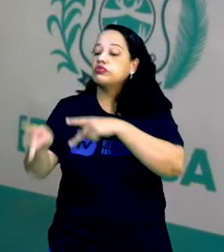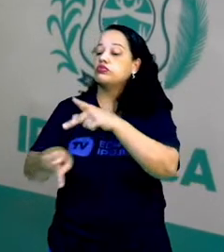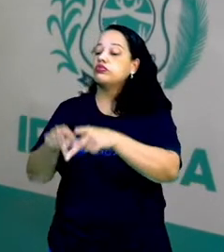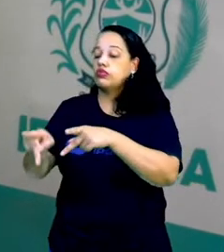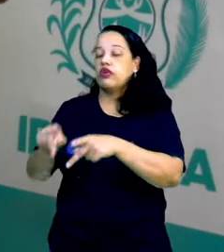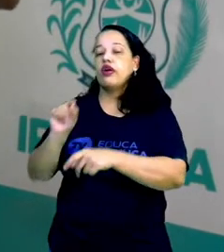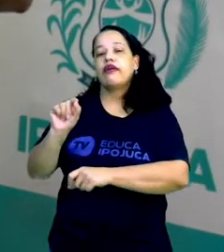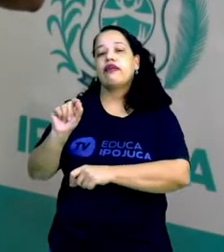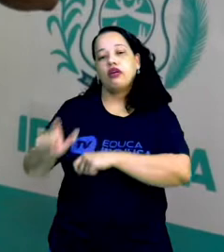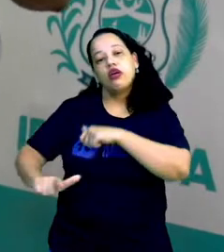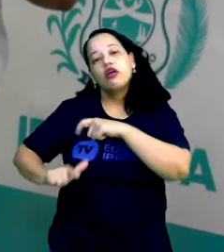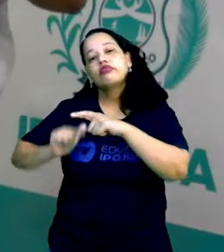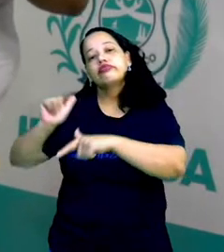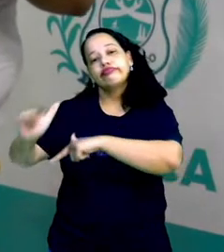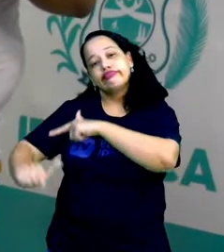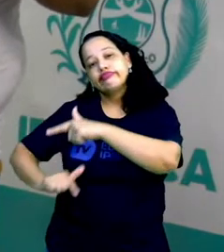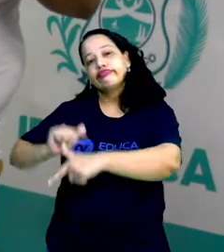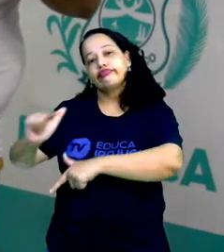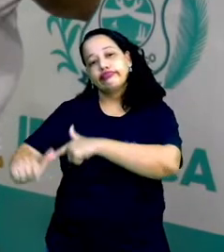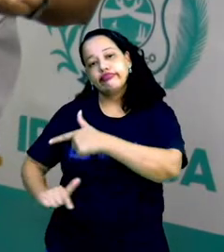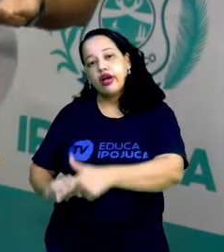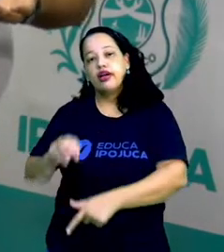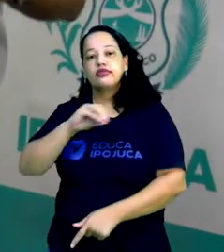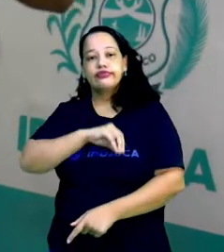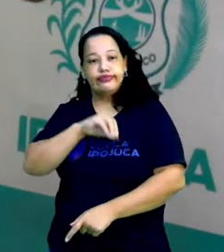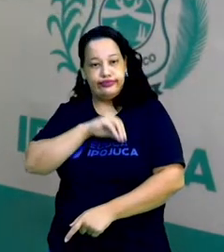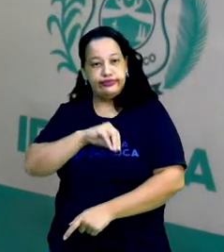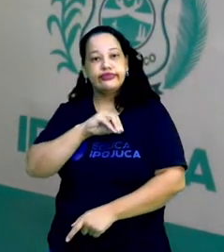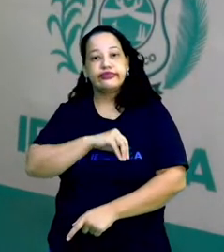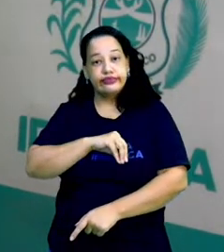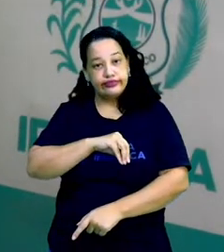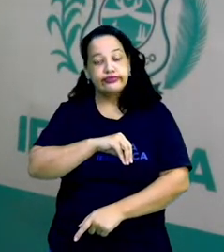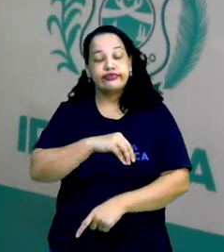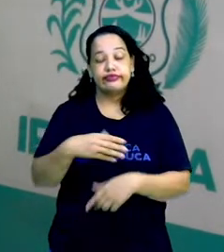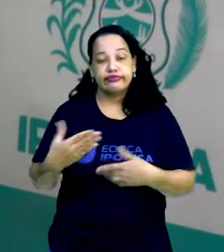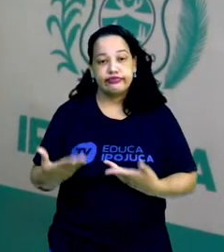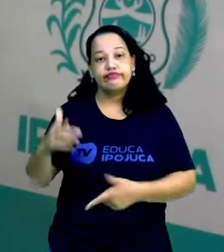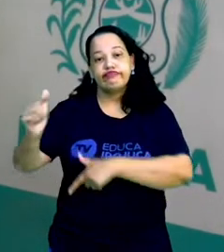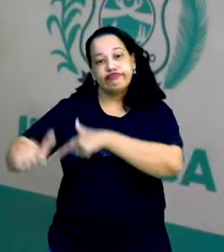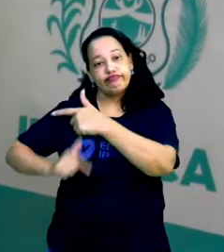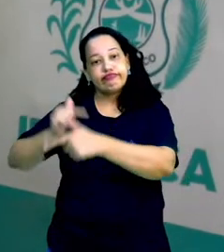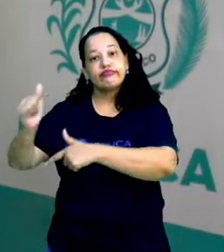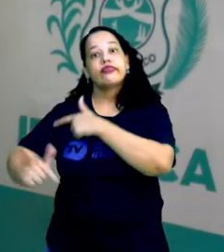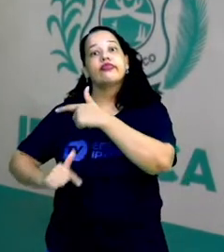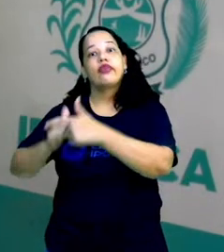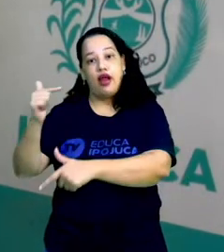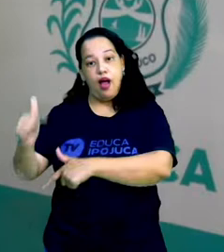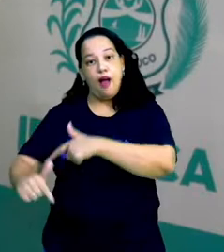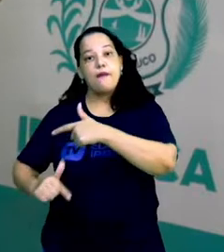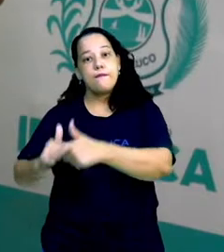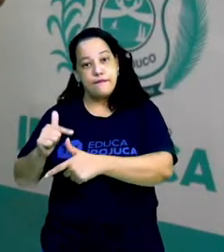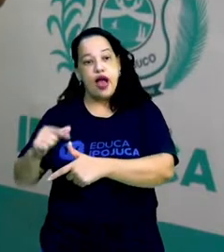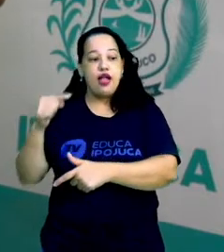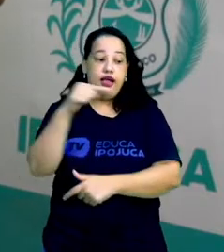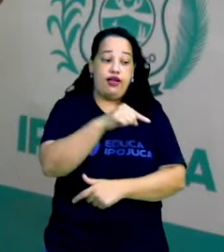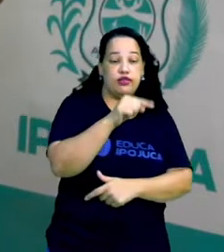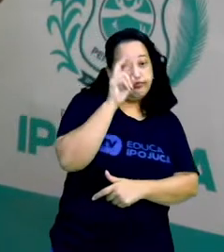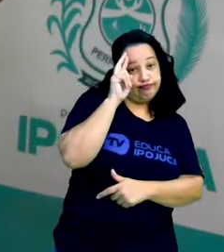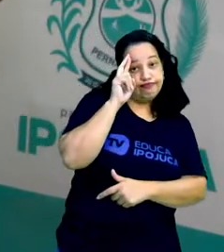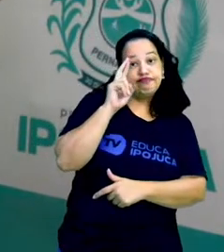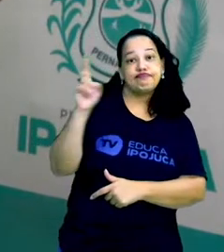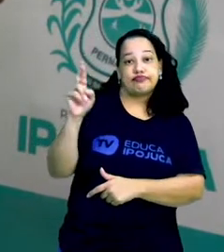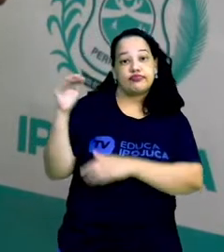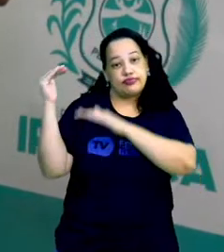trabalhadores geralmente assalariados que trabalham para os donos do meio de produção.